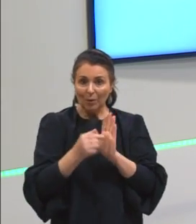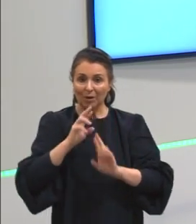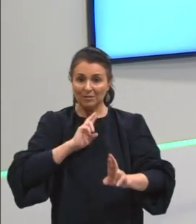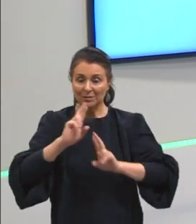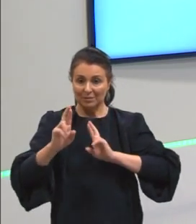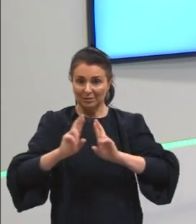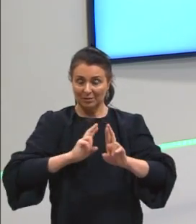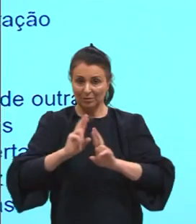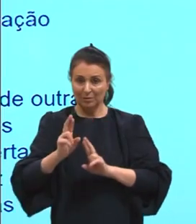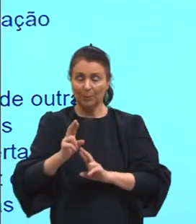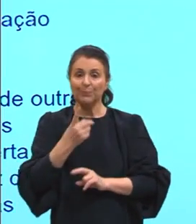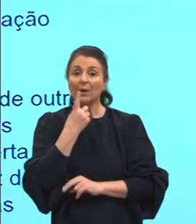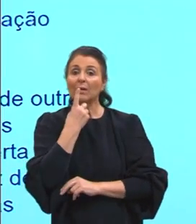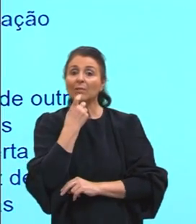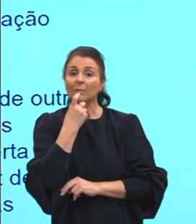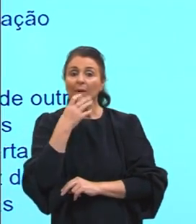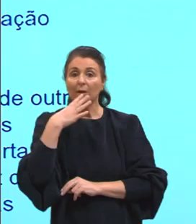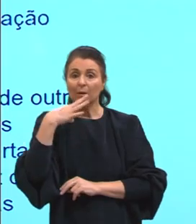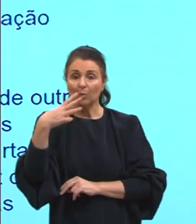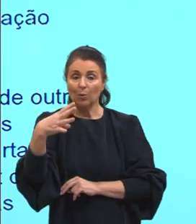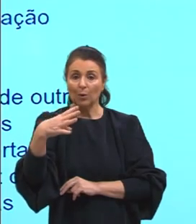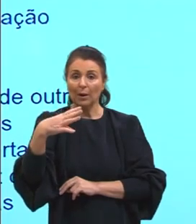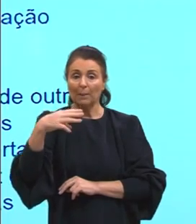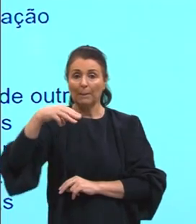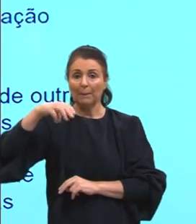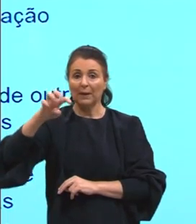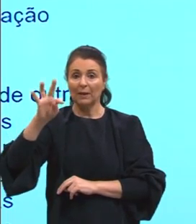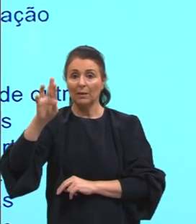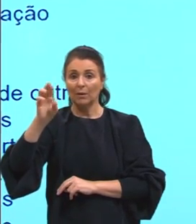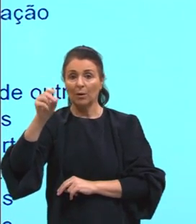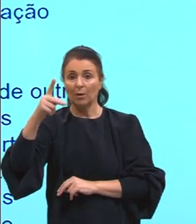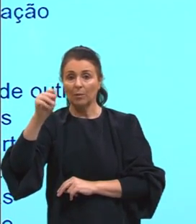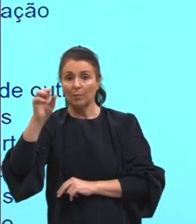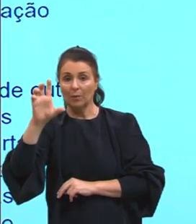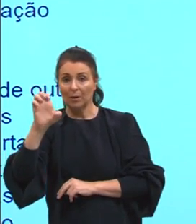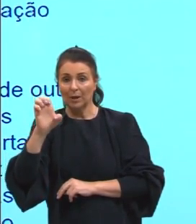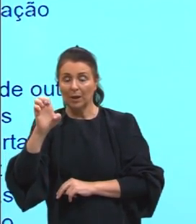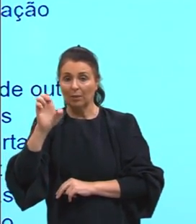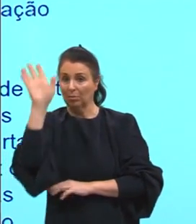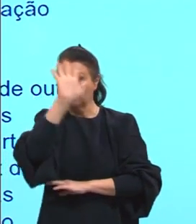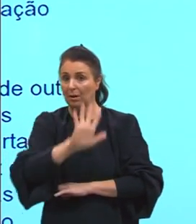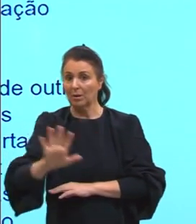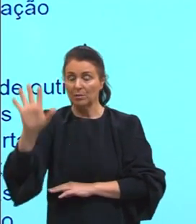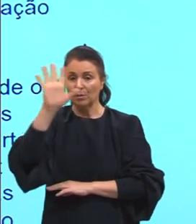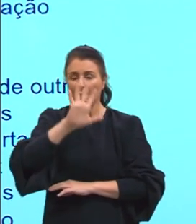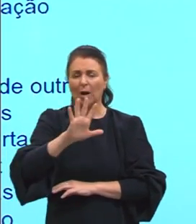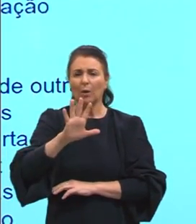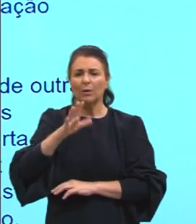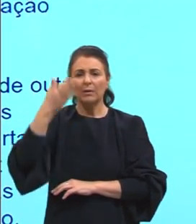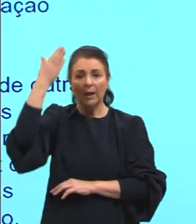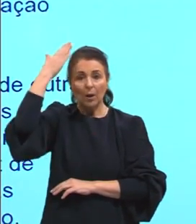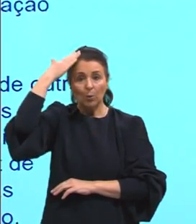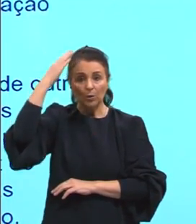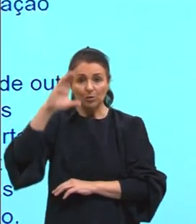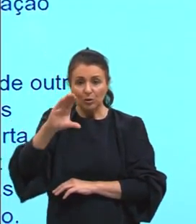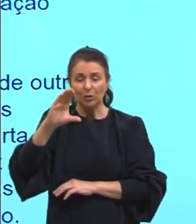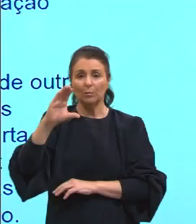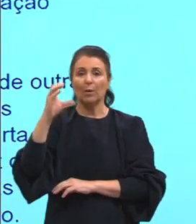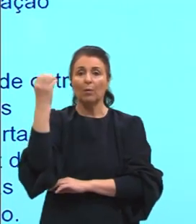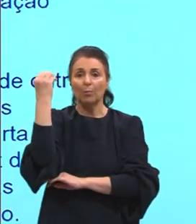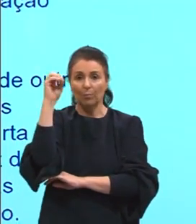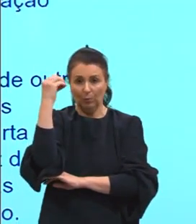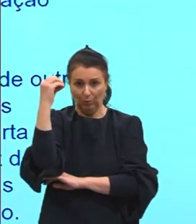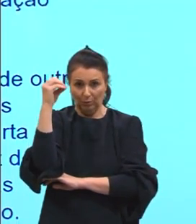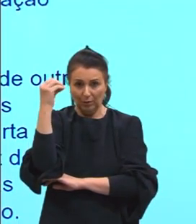tá, gurizada? ó, em vermelho nós temos as metrópoles nacionais, né, nós temos aqui Curitiba e Porto Alegre, né, aqui é o